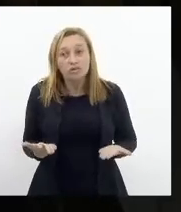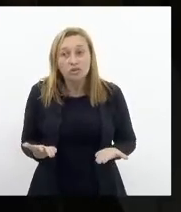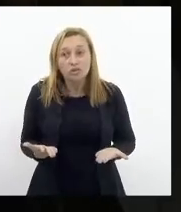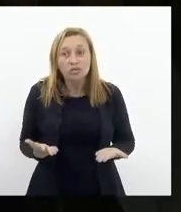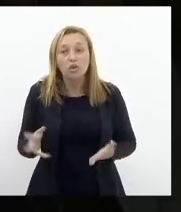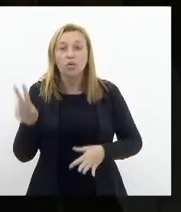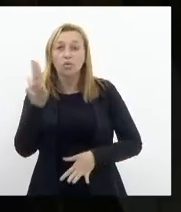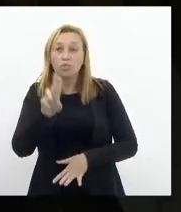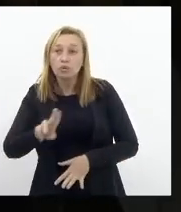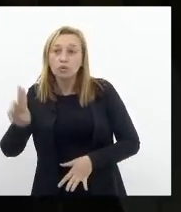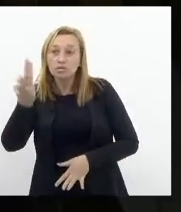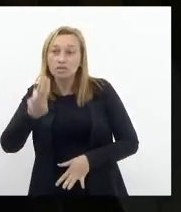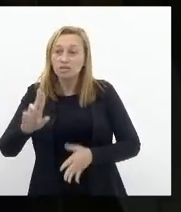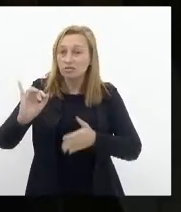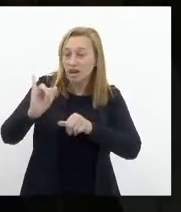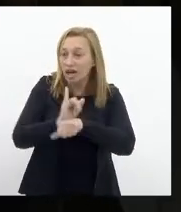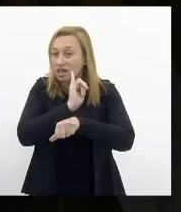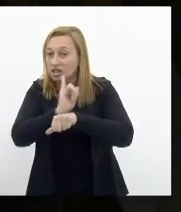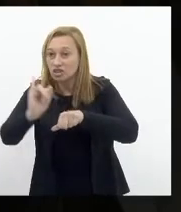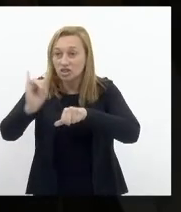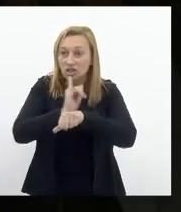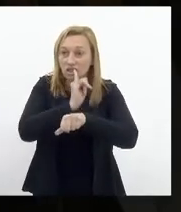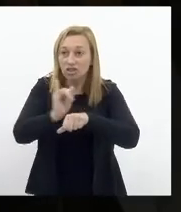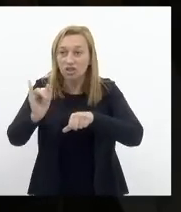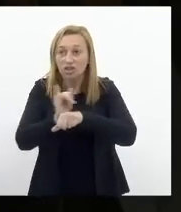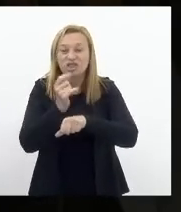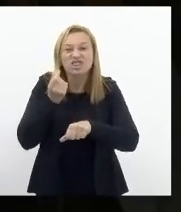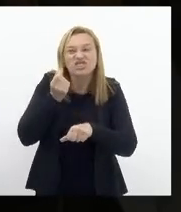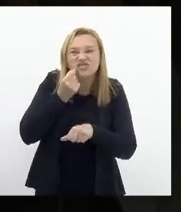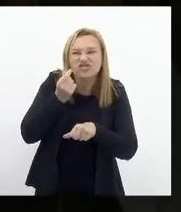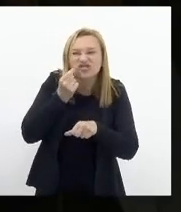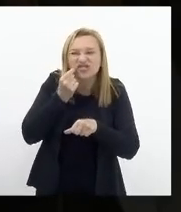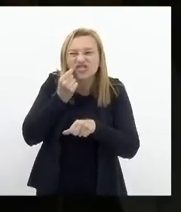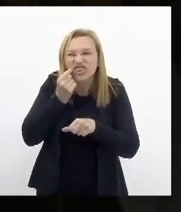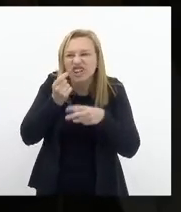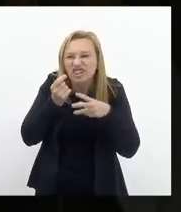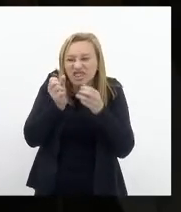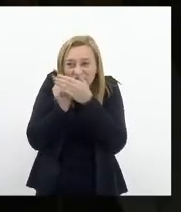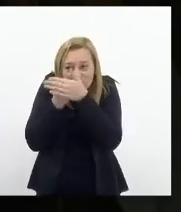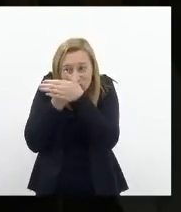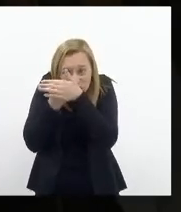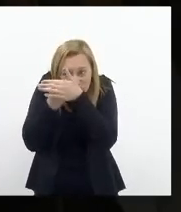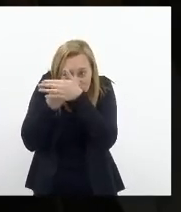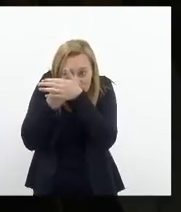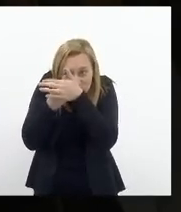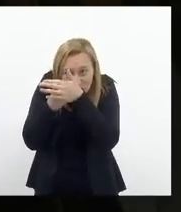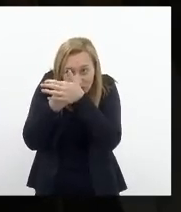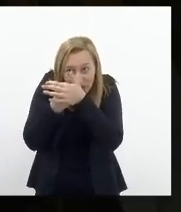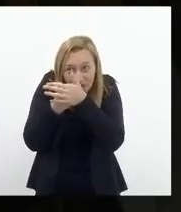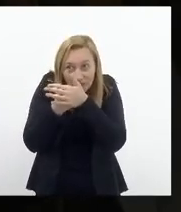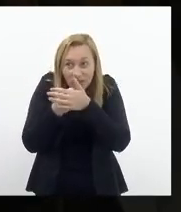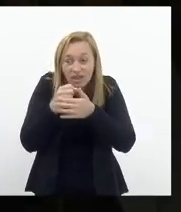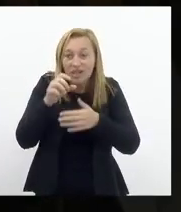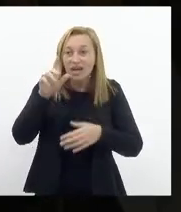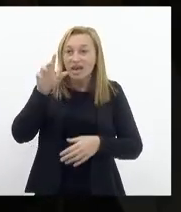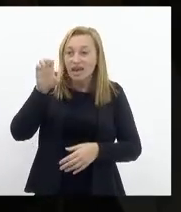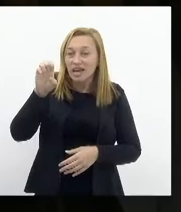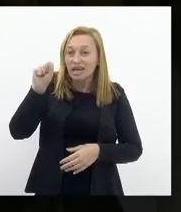utilizando a estratégia dos ratos acuados, utilizando a estratégia do espantalho,